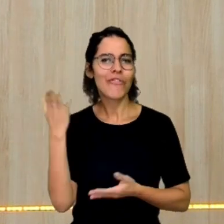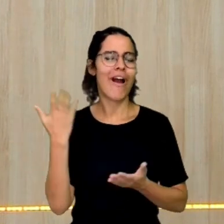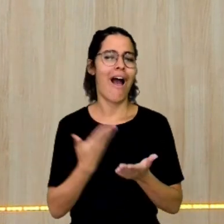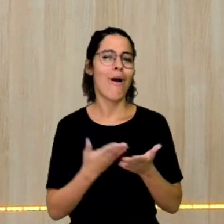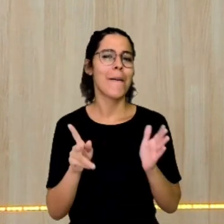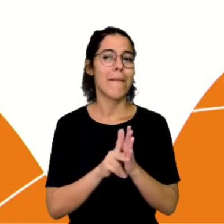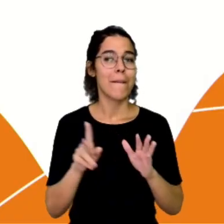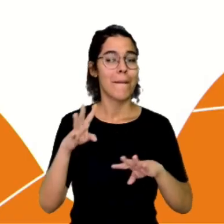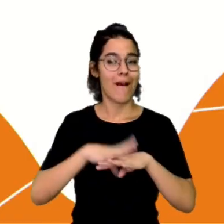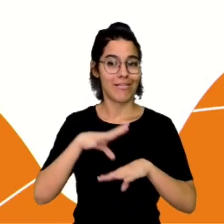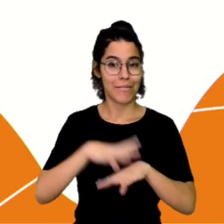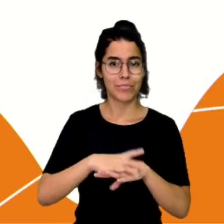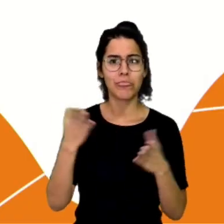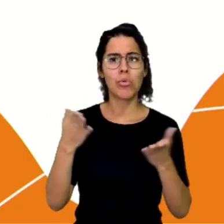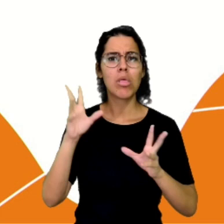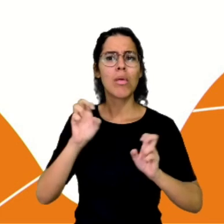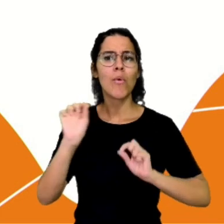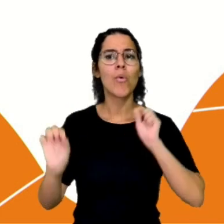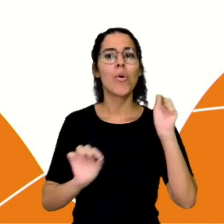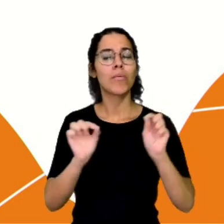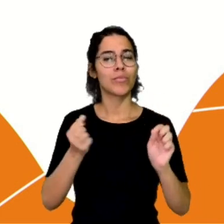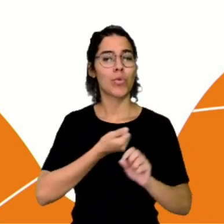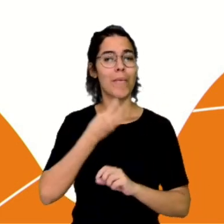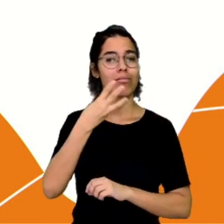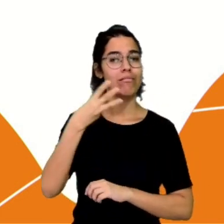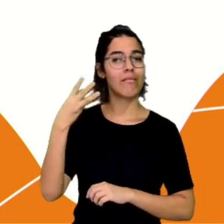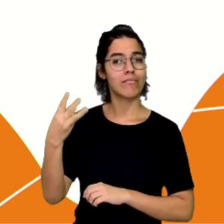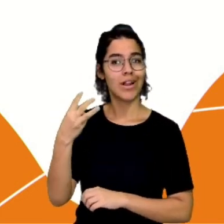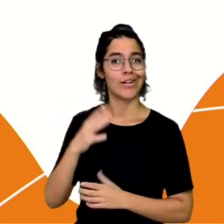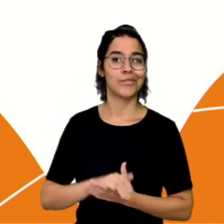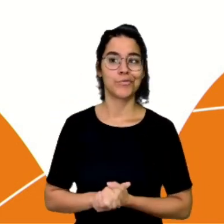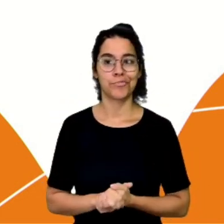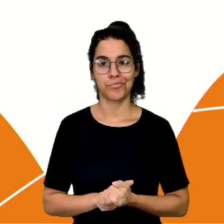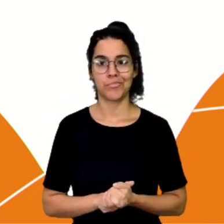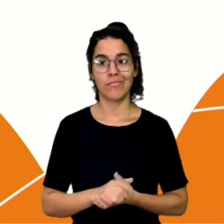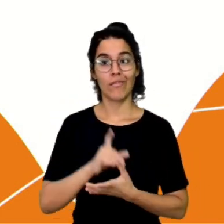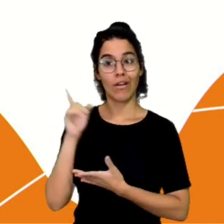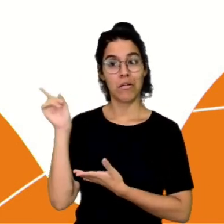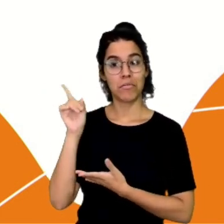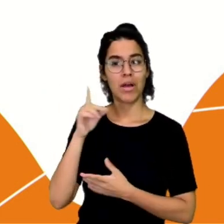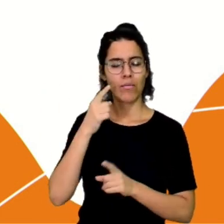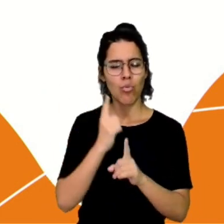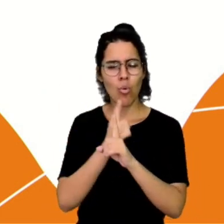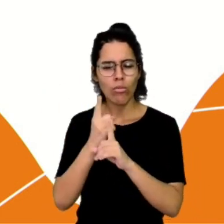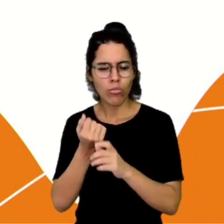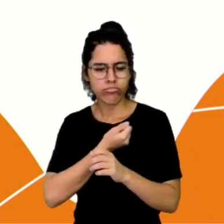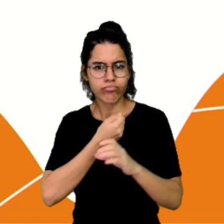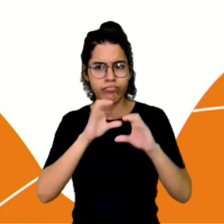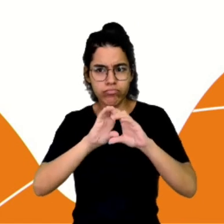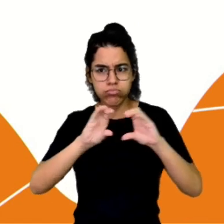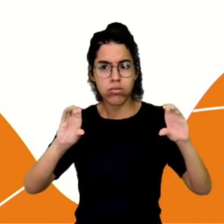matemática. E o nosso tema hoje é o descritor 33, que fala em identificar uma equação